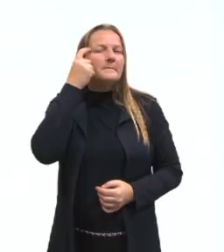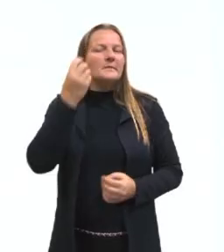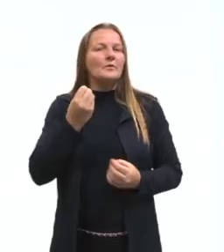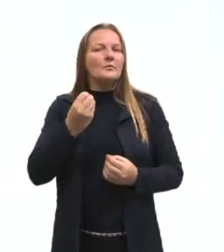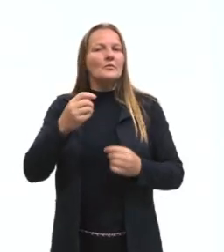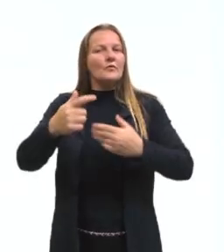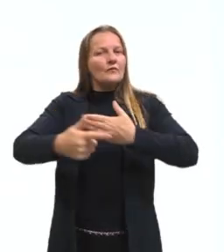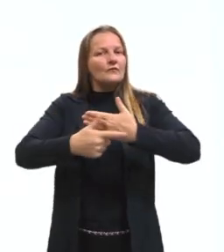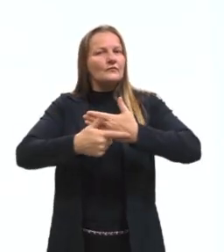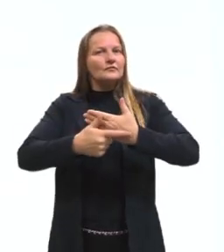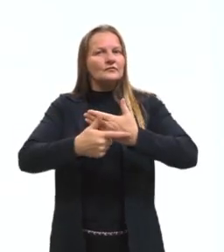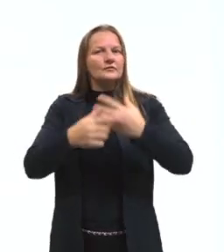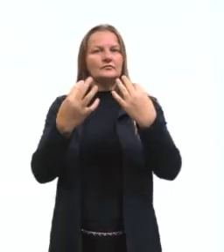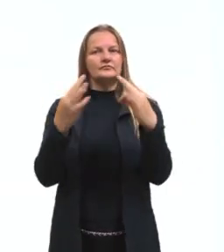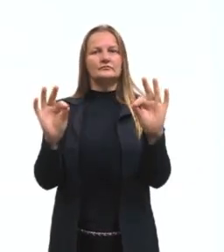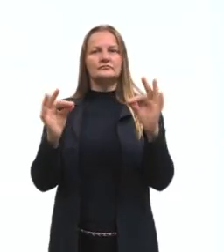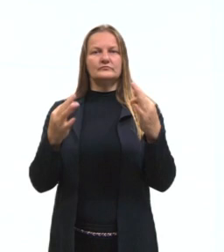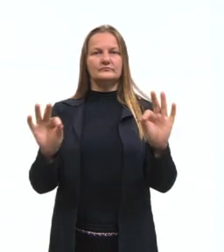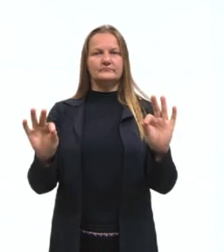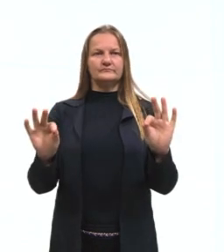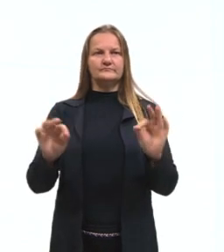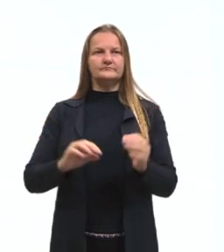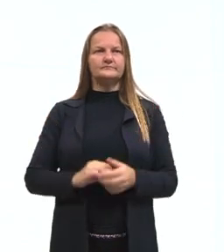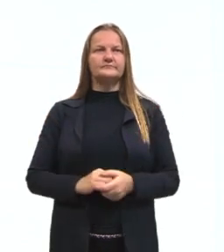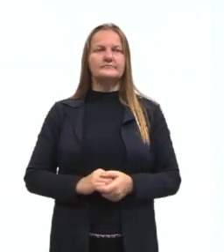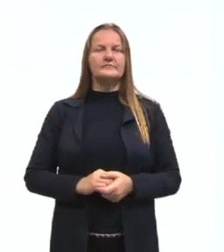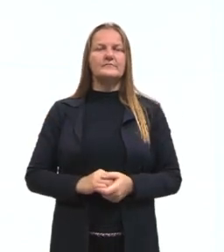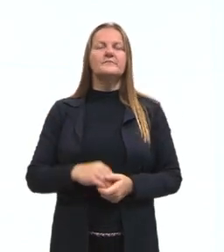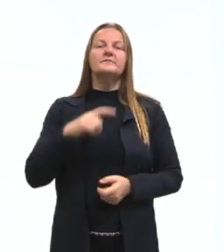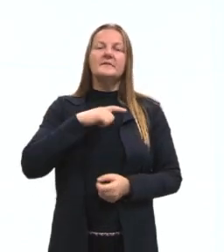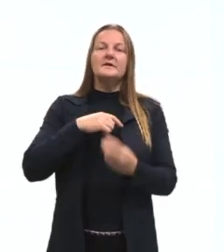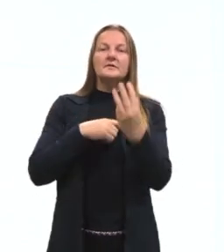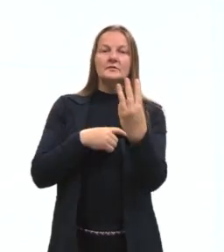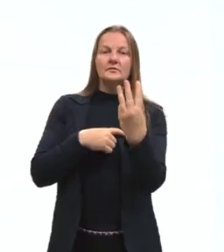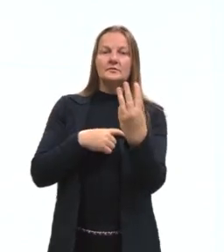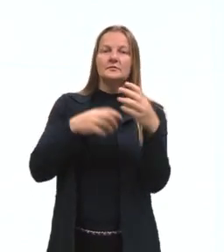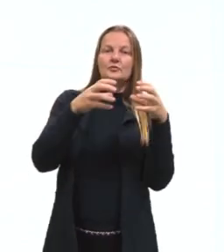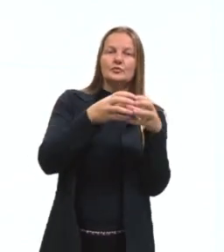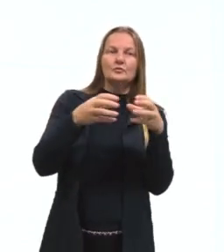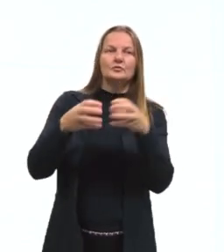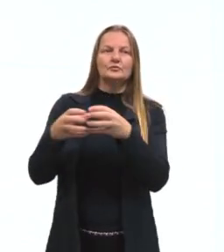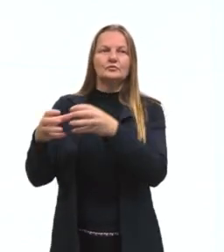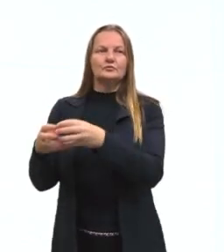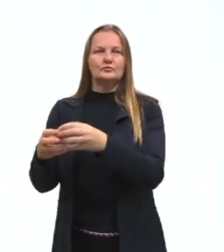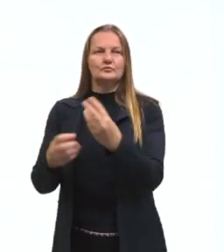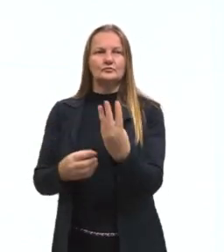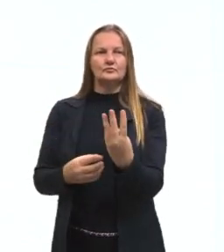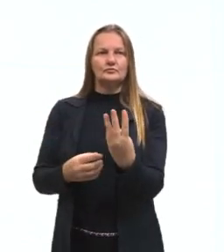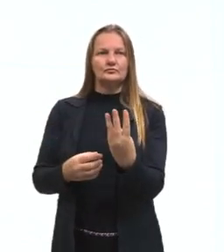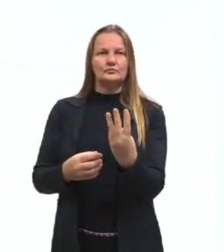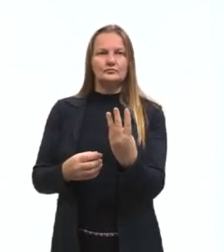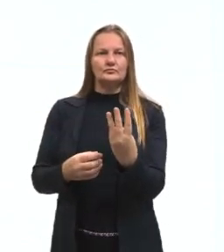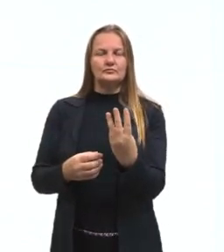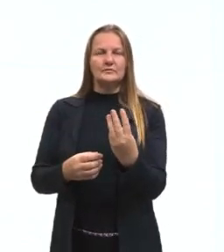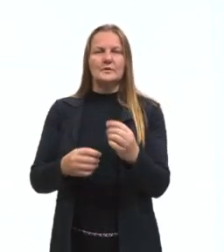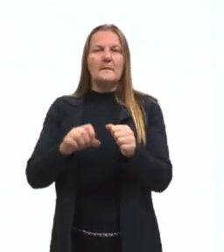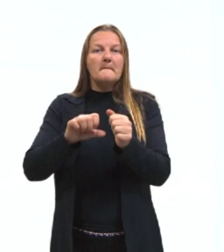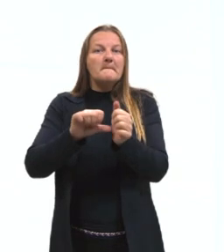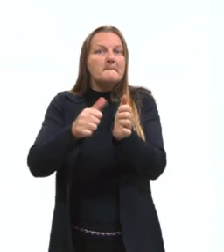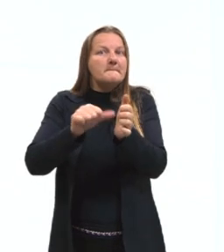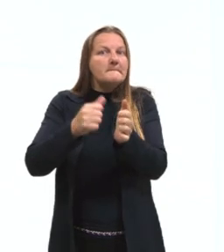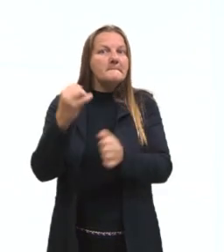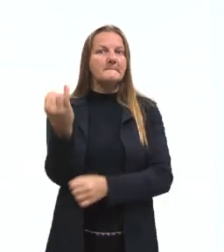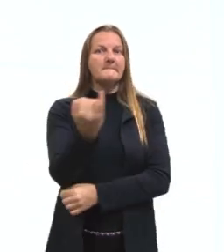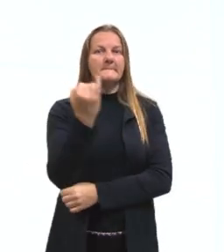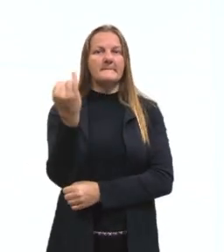funções sintáticas. A gente viu que a gente tem três grandes grupos, sendo os termos essenciais, os termos